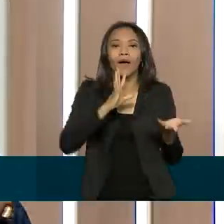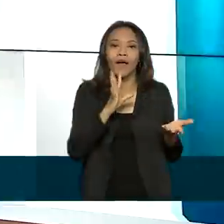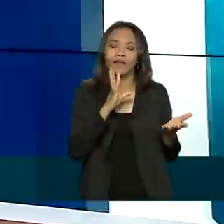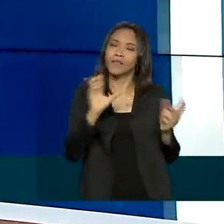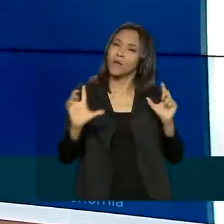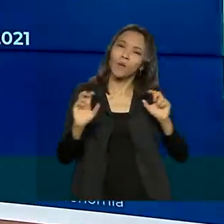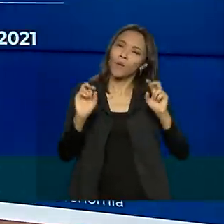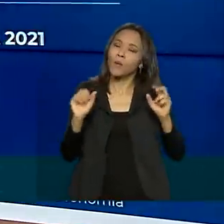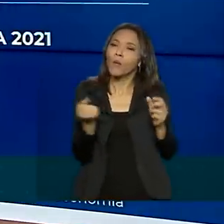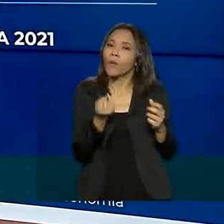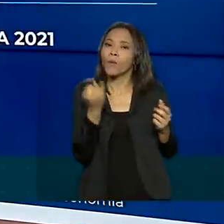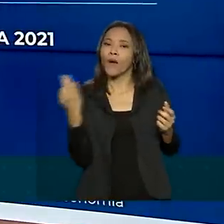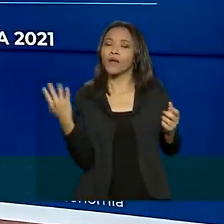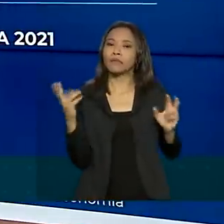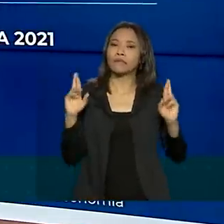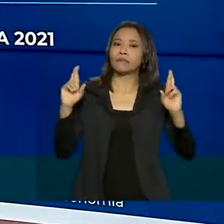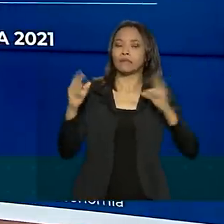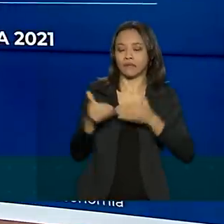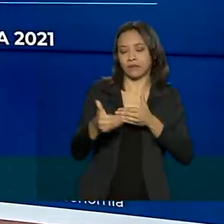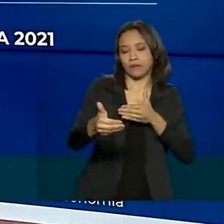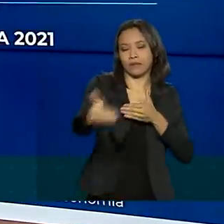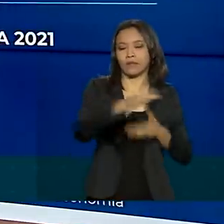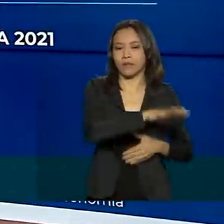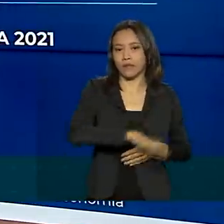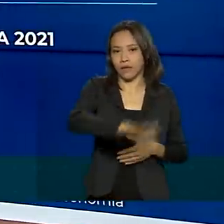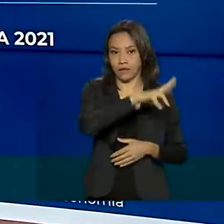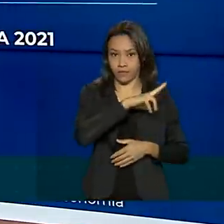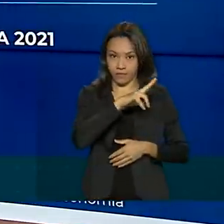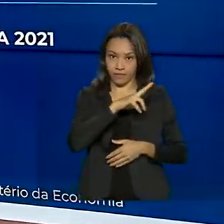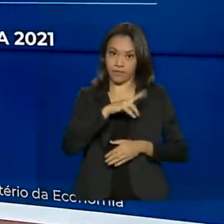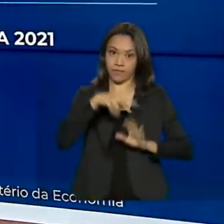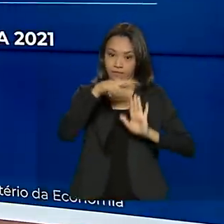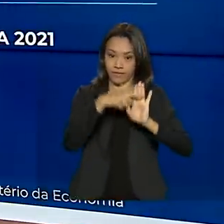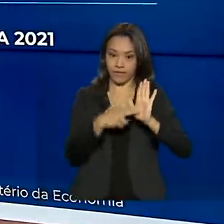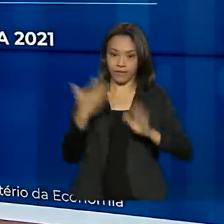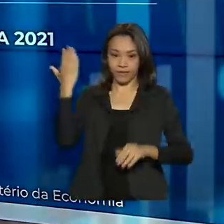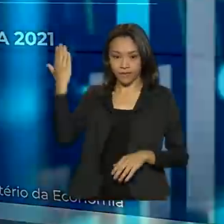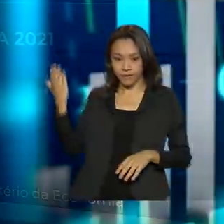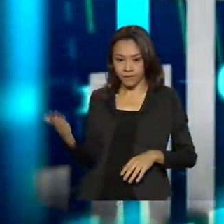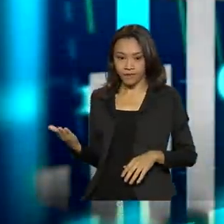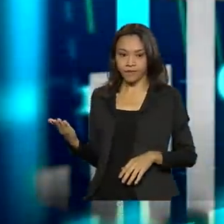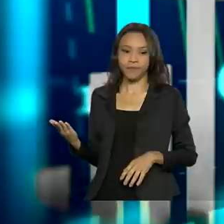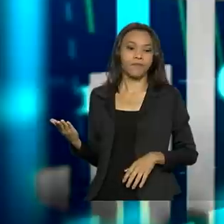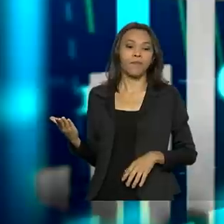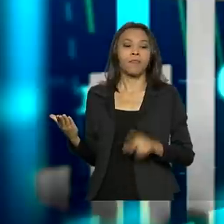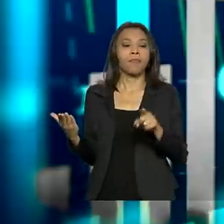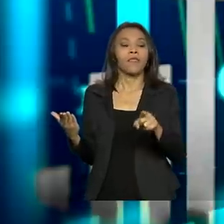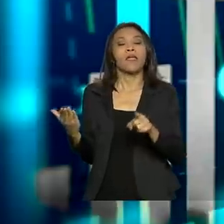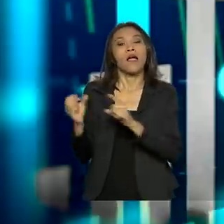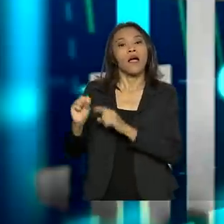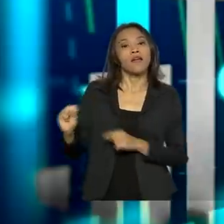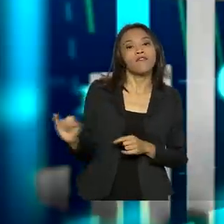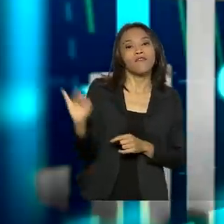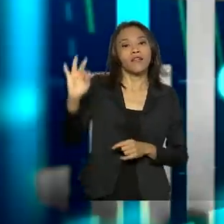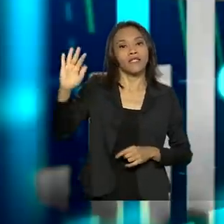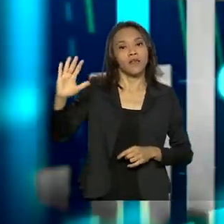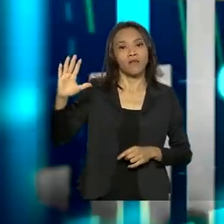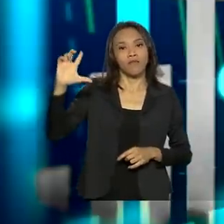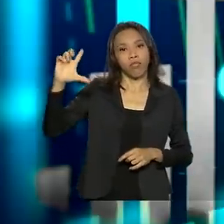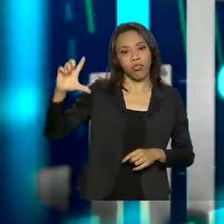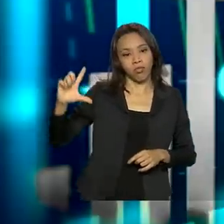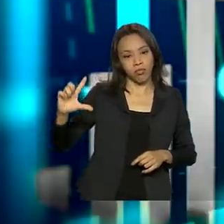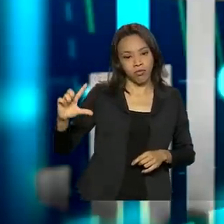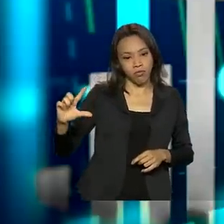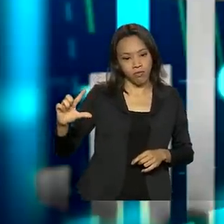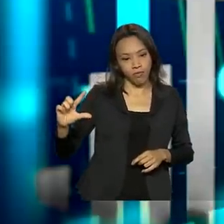para você ver quais são as expectativas, então, do setor privado para este ano. De acordo com o Boletim Focus, a previsão de inflação caiu agora para